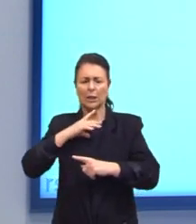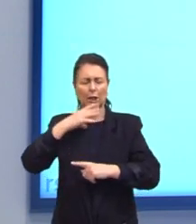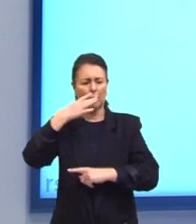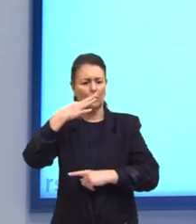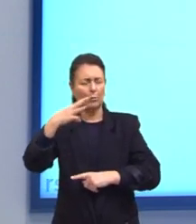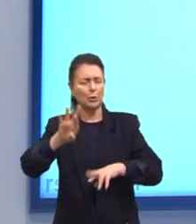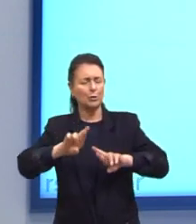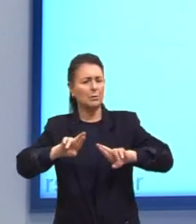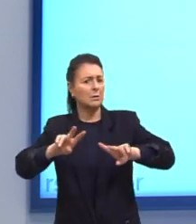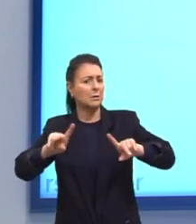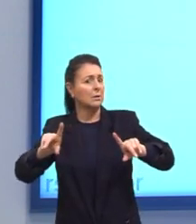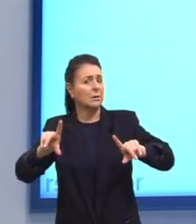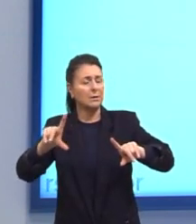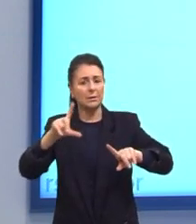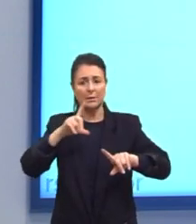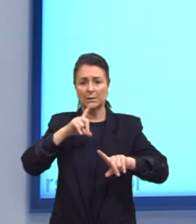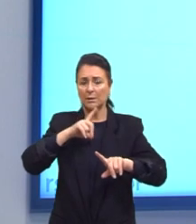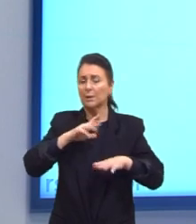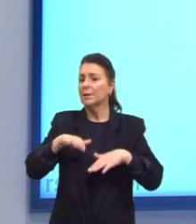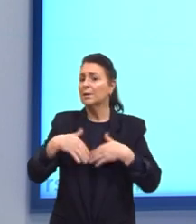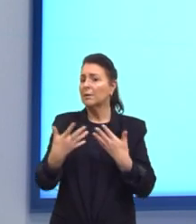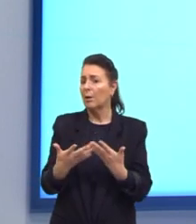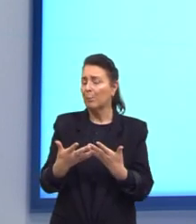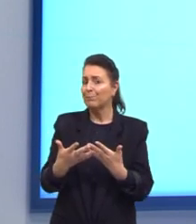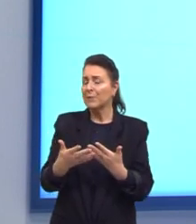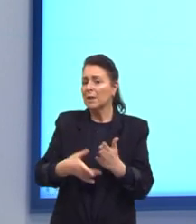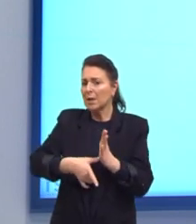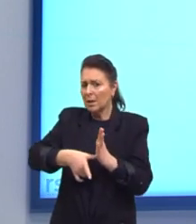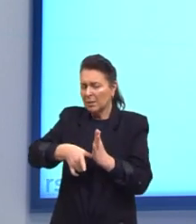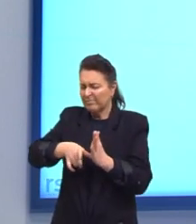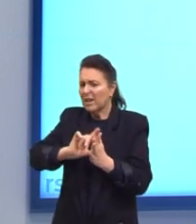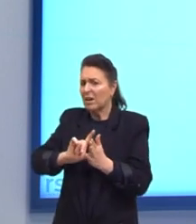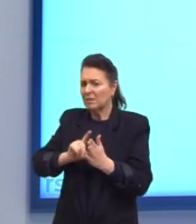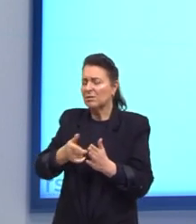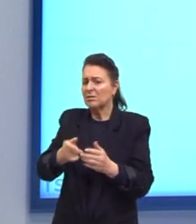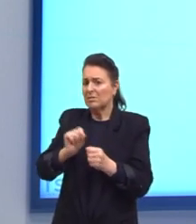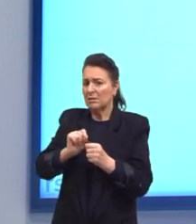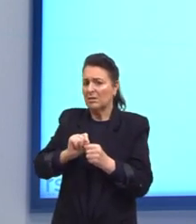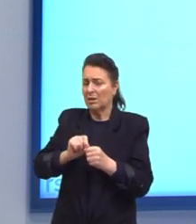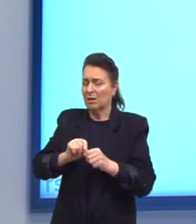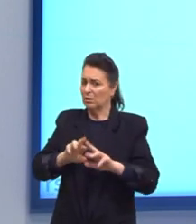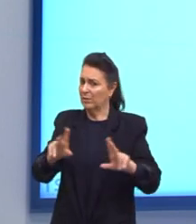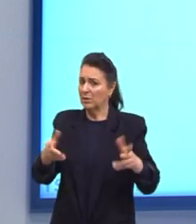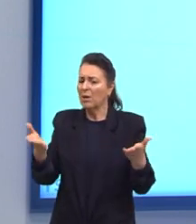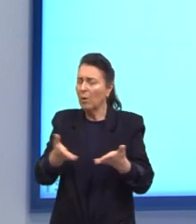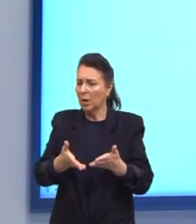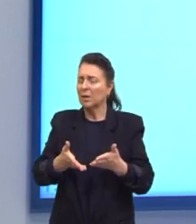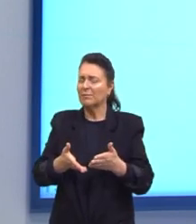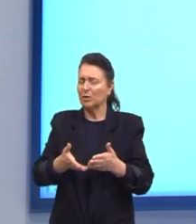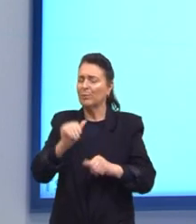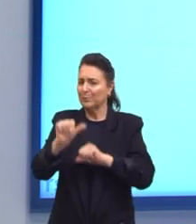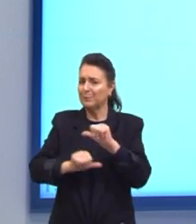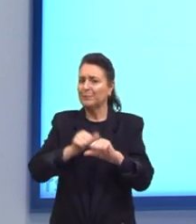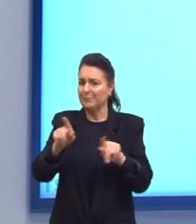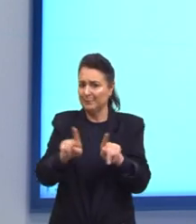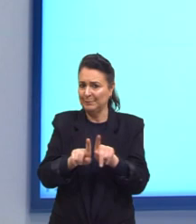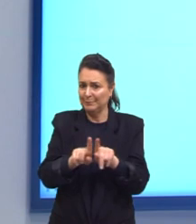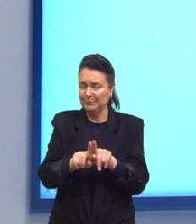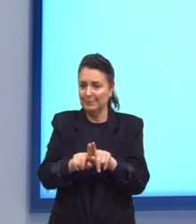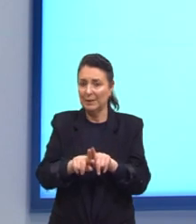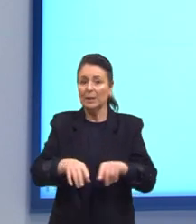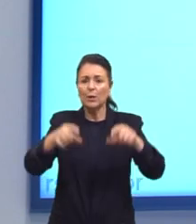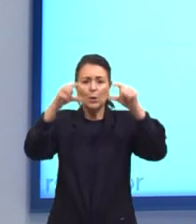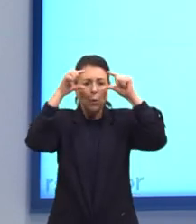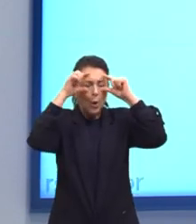diferentes Pelo menos inicialmente Ele era feito assim Hoje já não é desse jeito E o